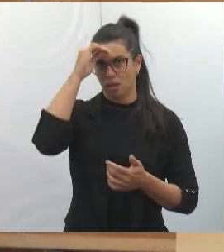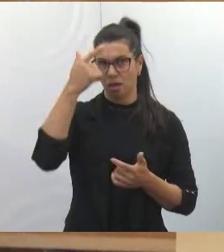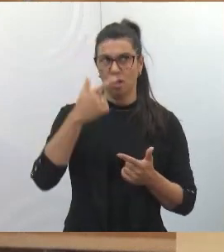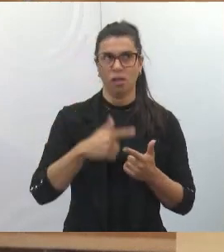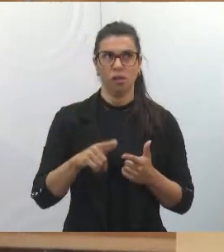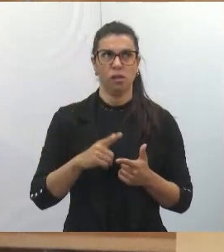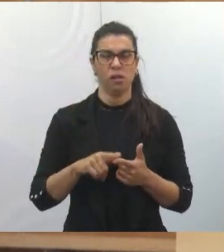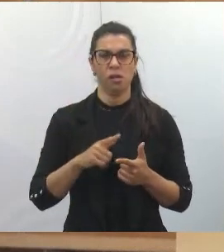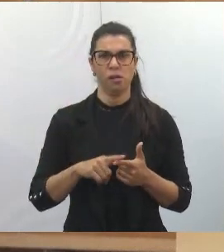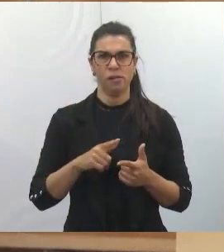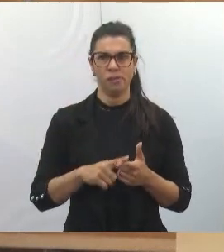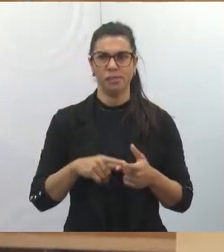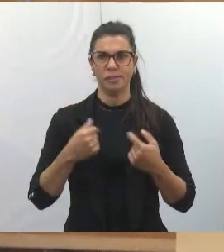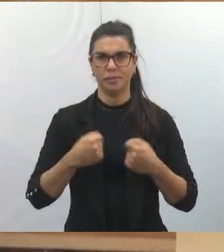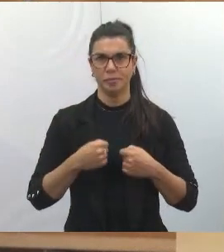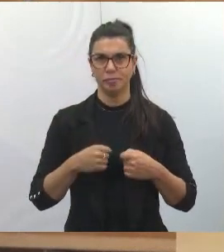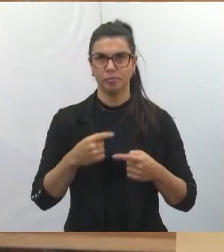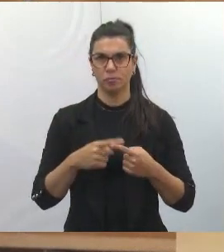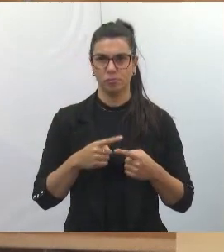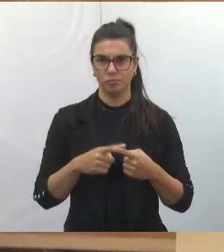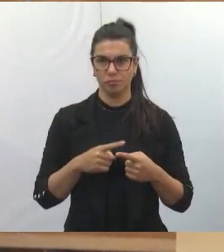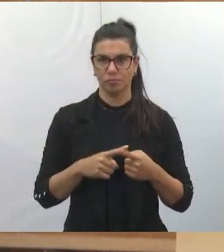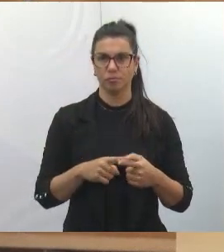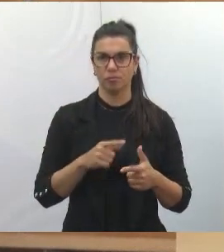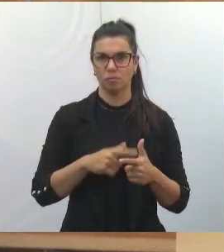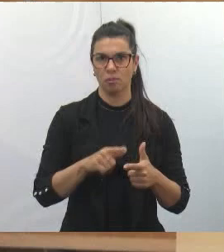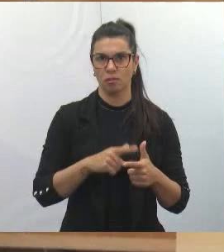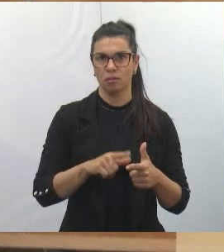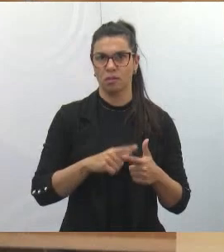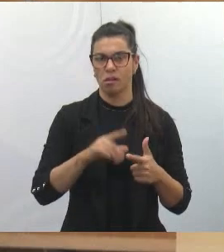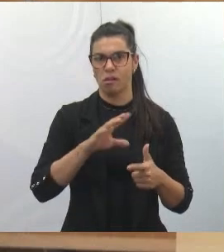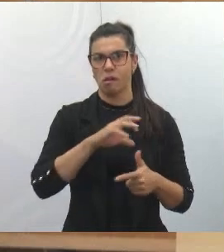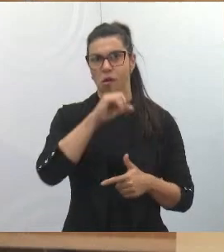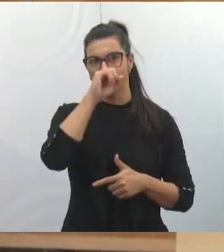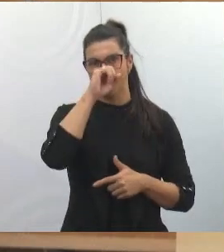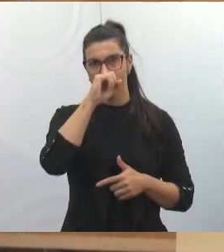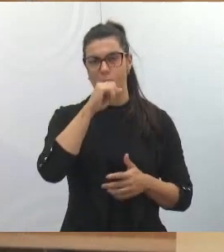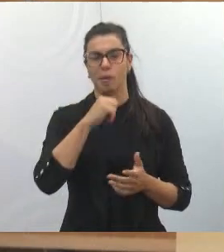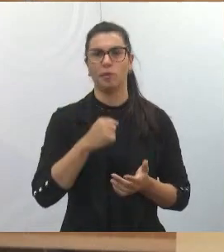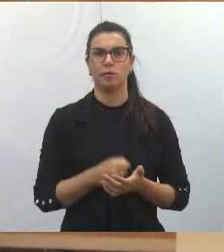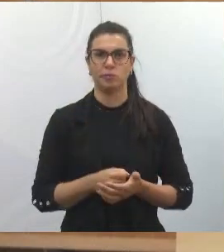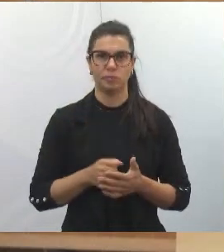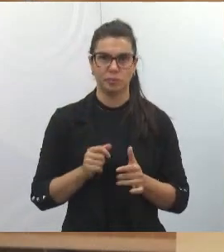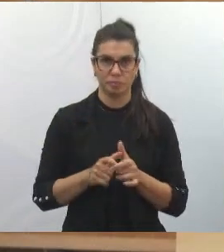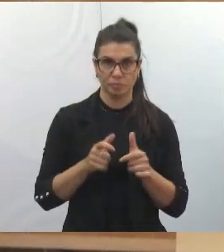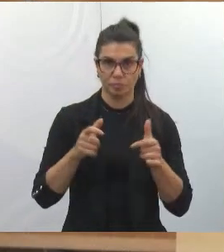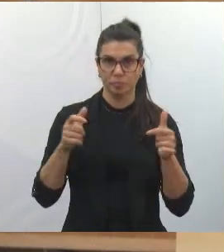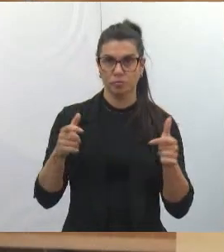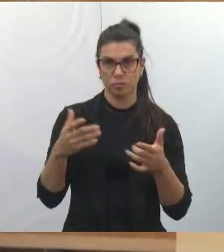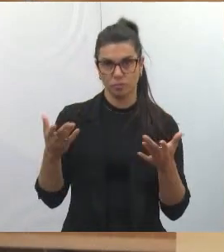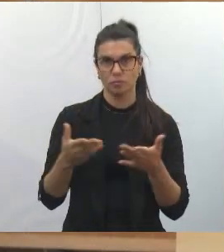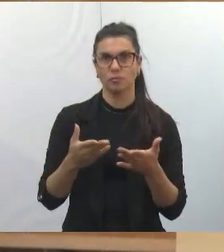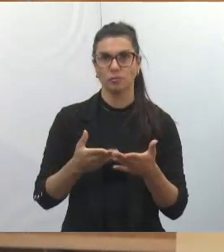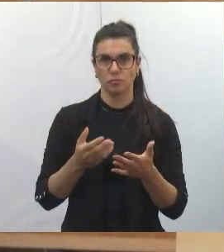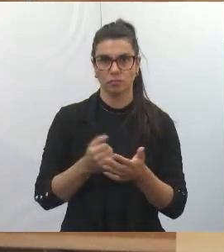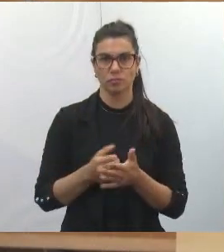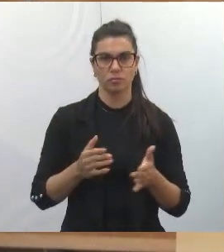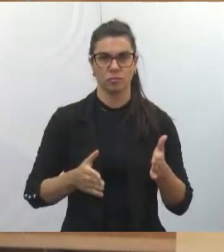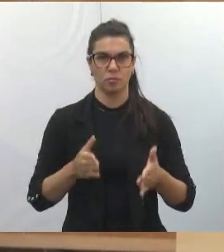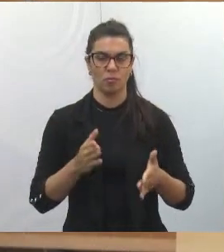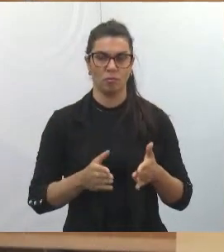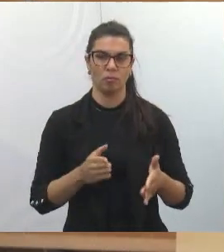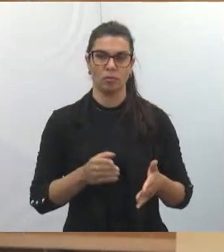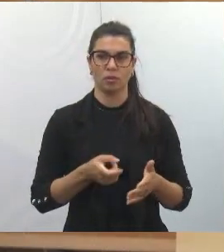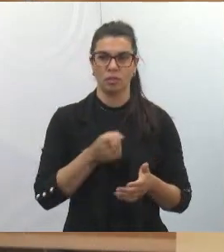rápido possível, porque os problemas respiratórios estão intensificando neste inverno. A gente ainda não está na